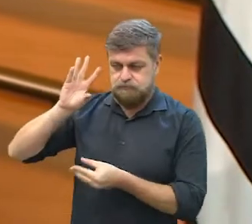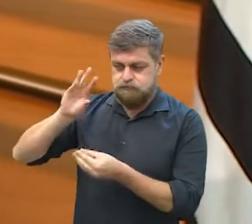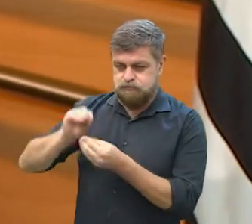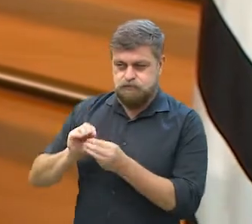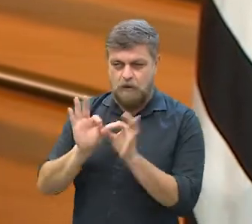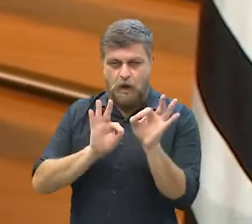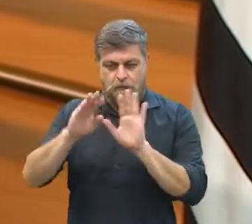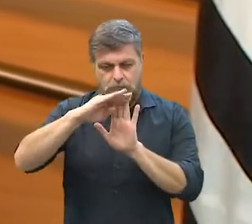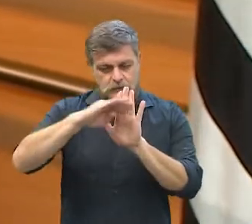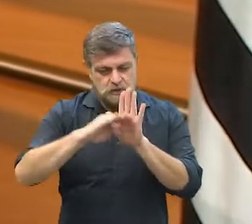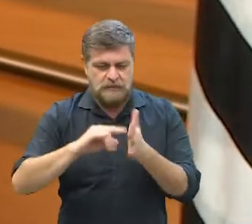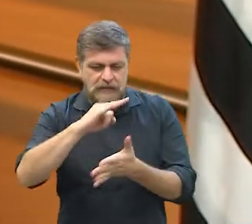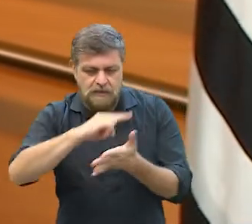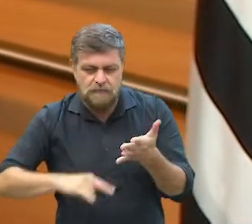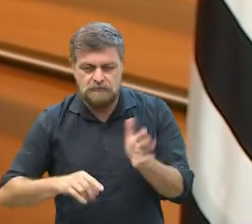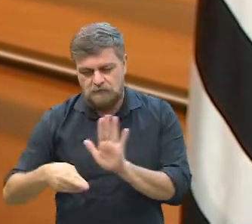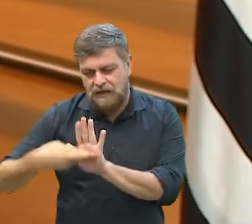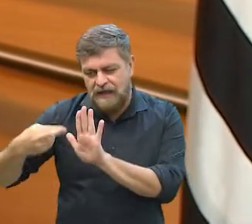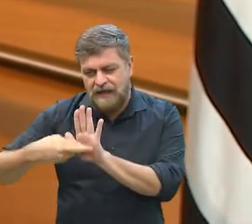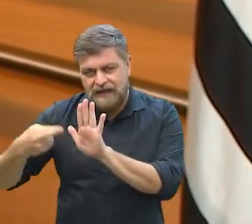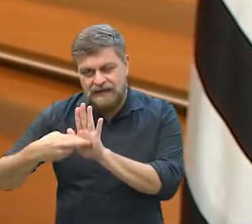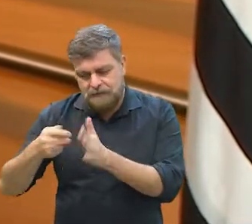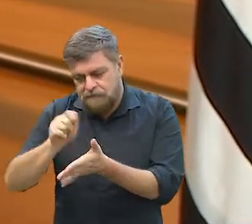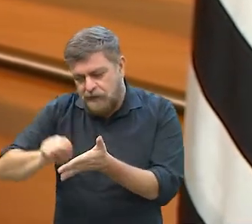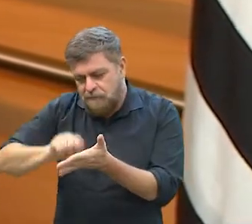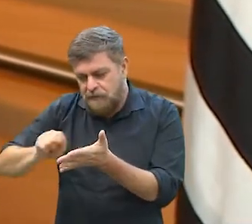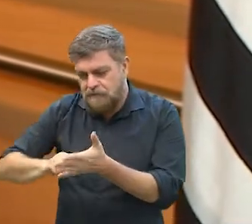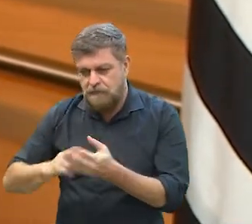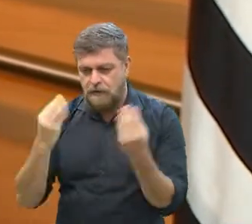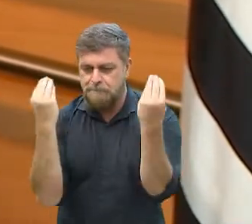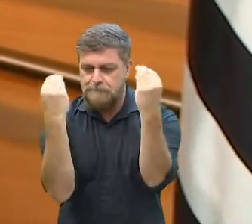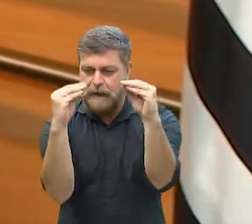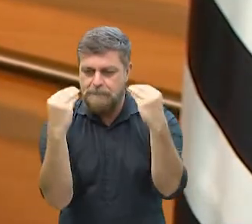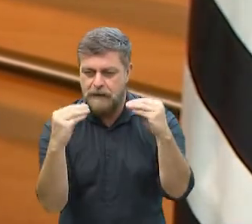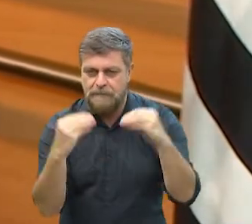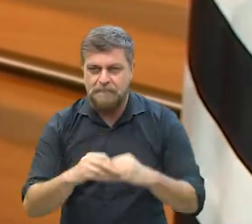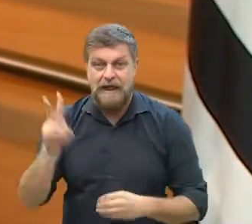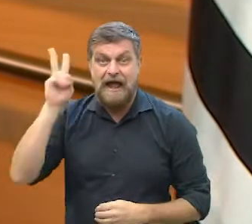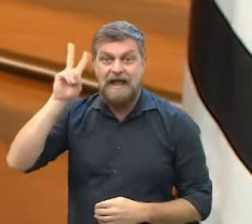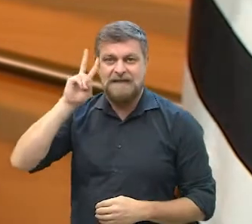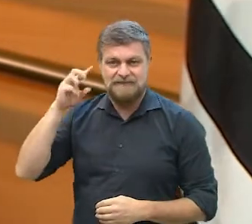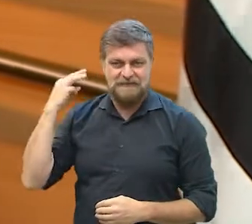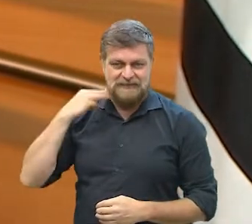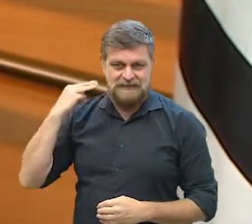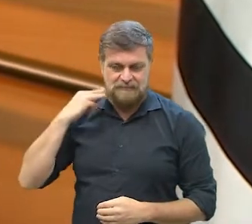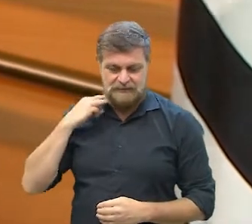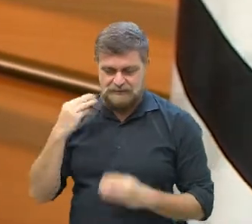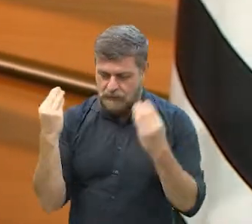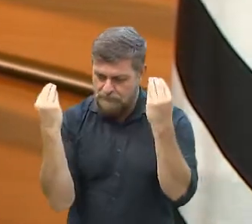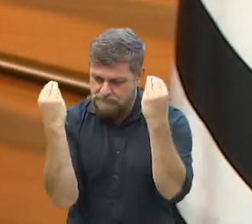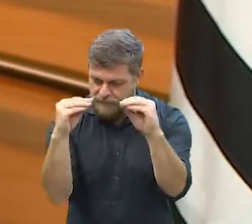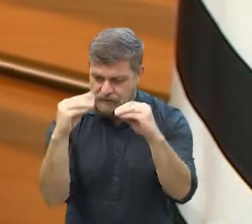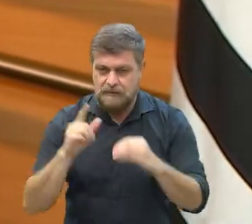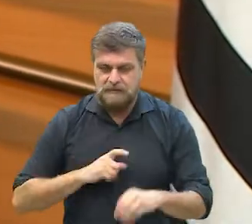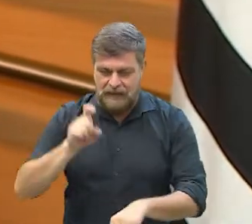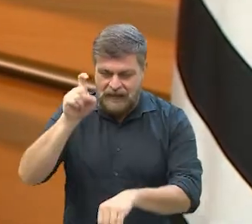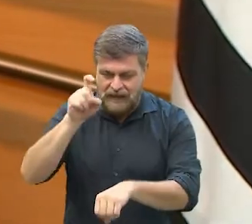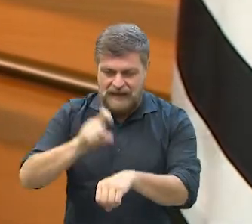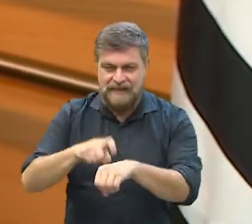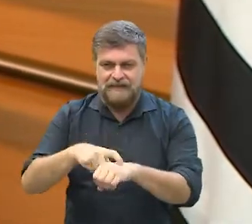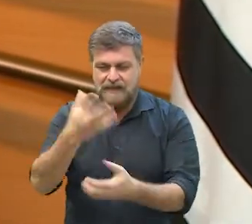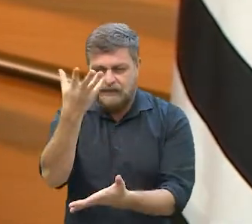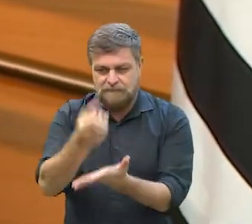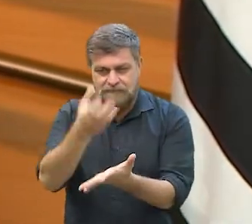na íntegra ver todos os projetos, moções, requerimentos, indicações, lá tem tudo, contando uma historinha da vereadora e todos os